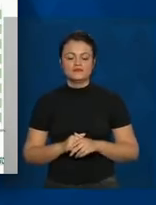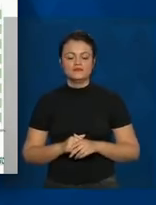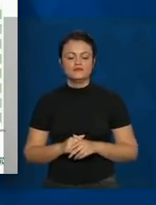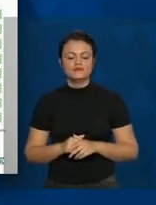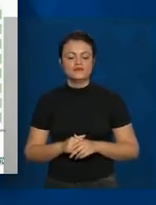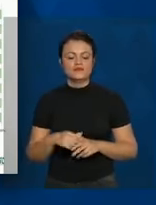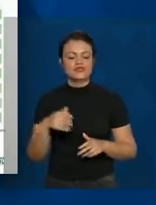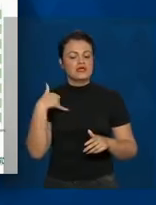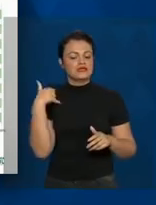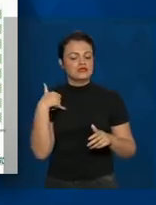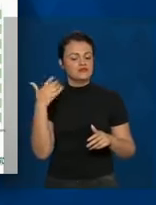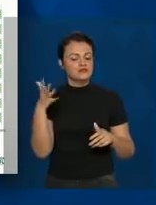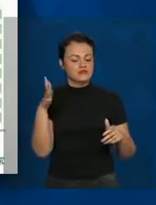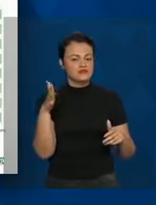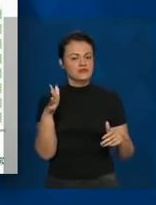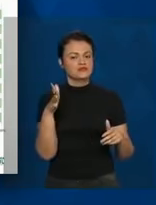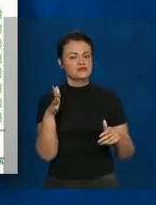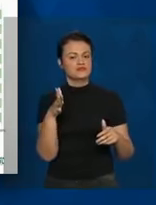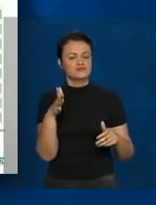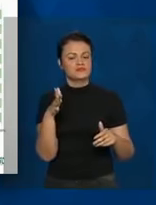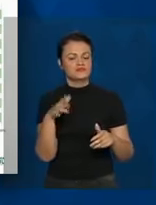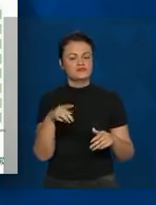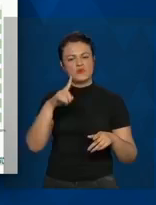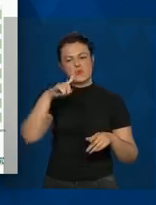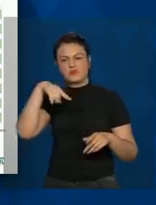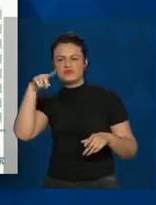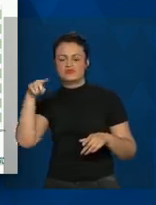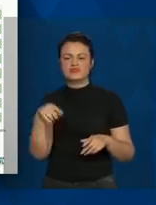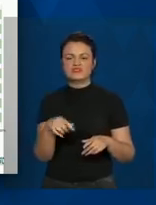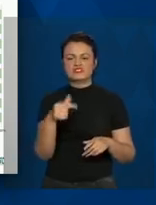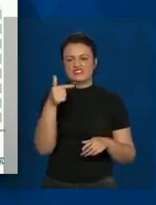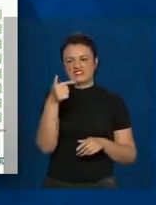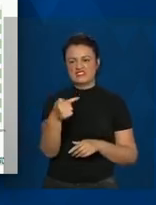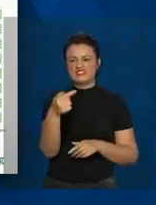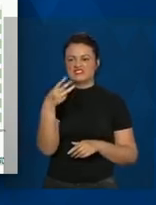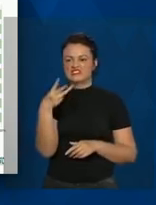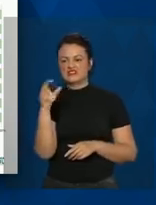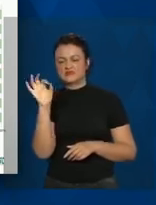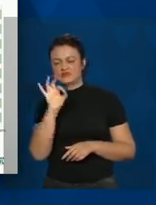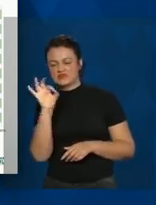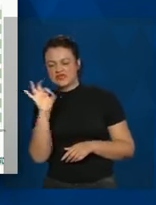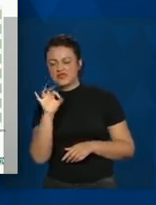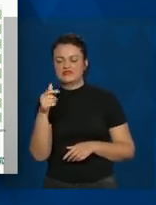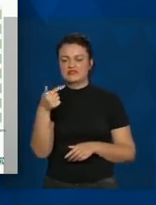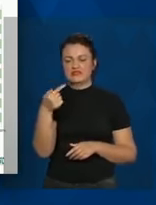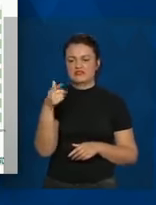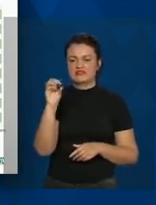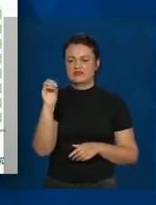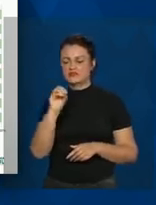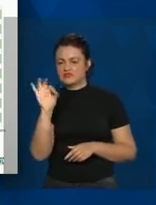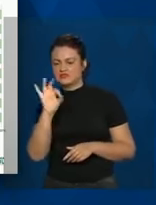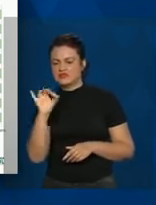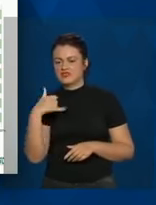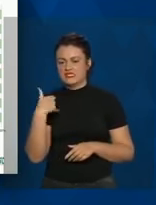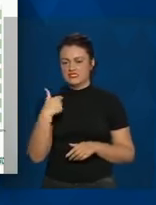Faixa etária permanece oscilando ali em torno de 73%, 70% acima de 60 anos